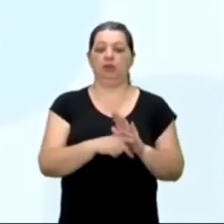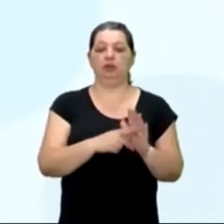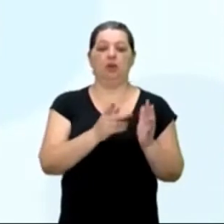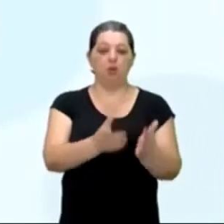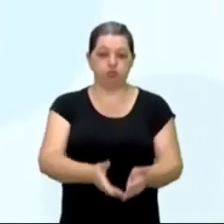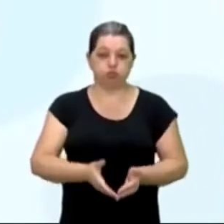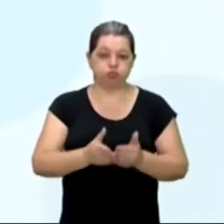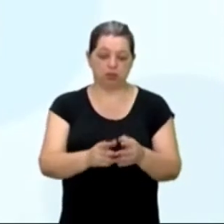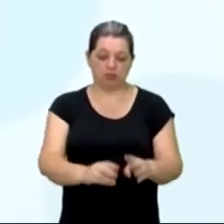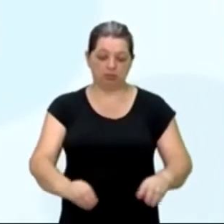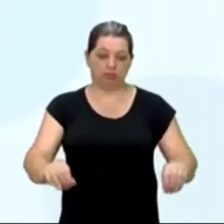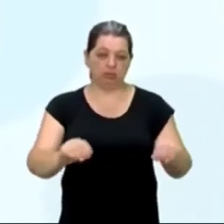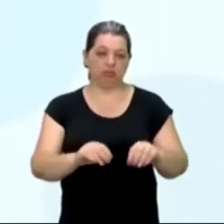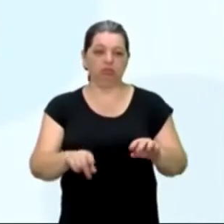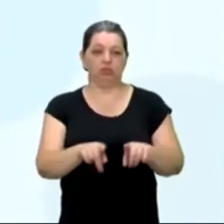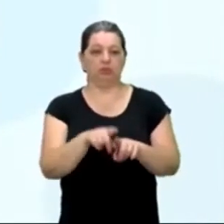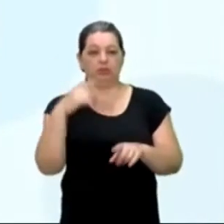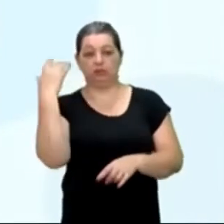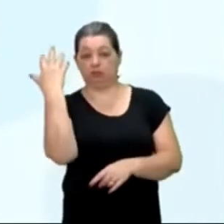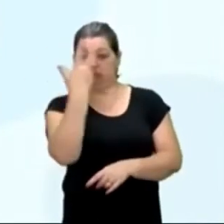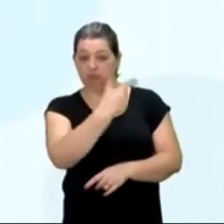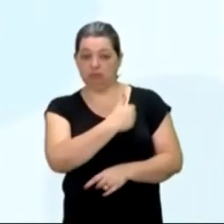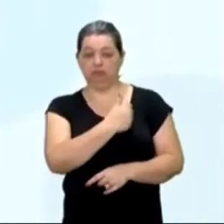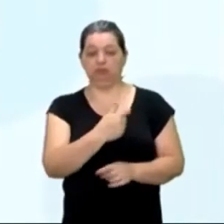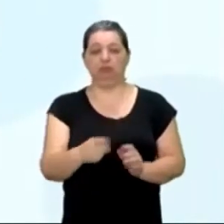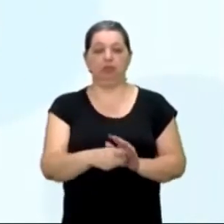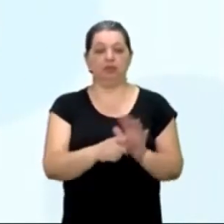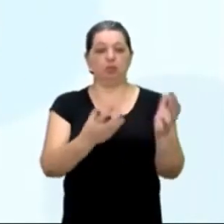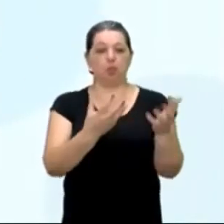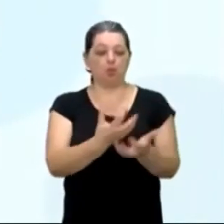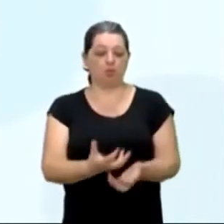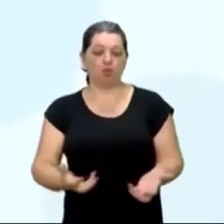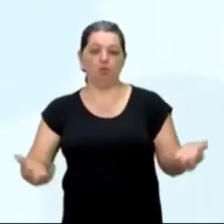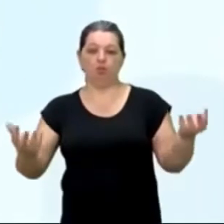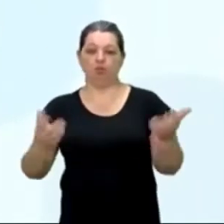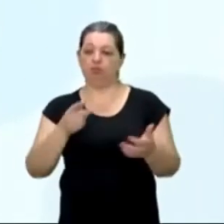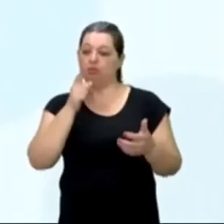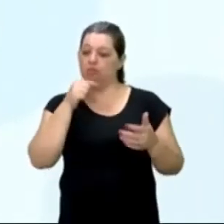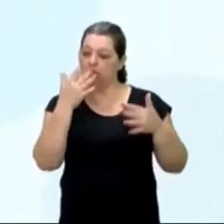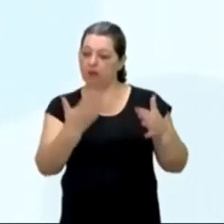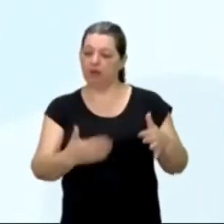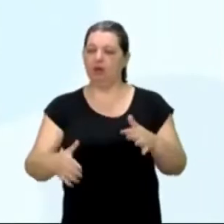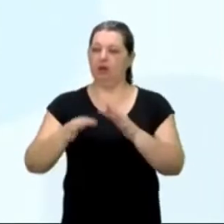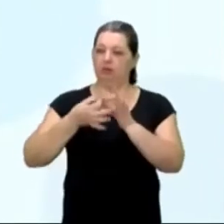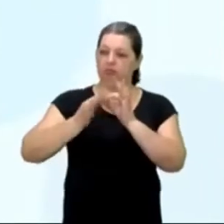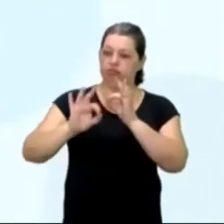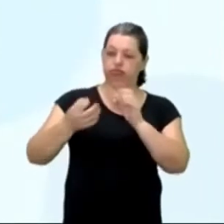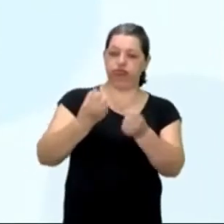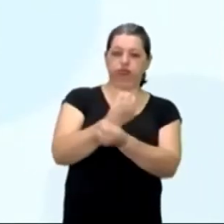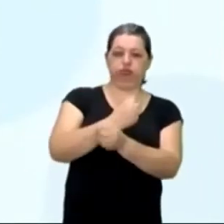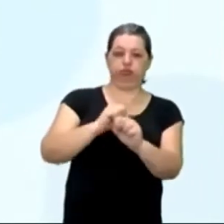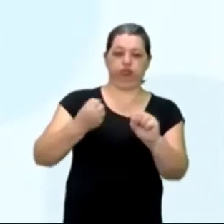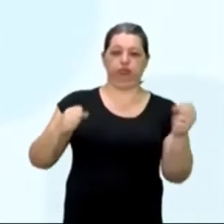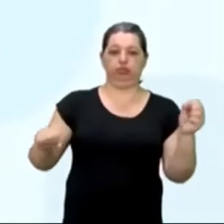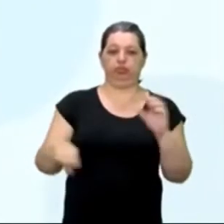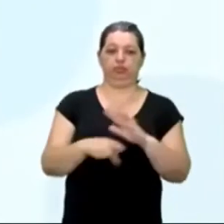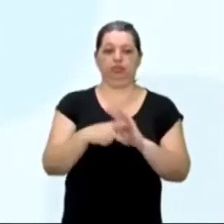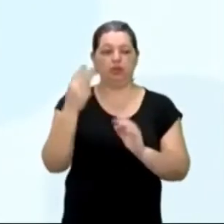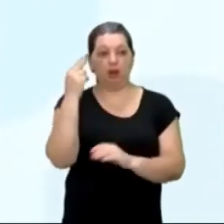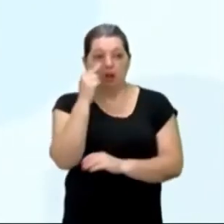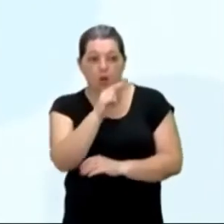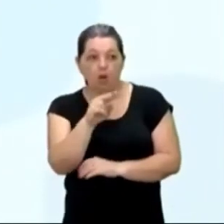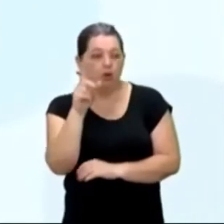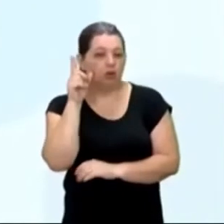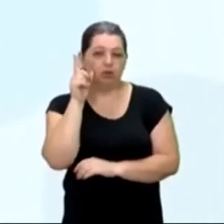muito chão, e muito formosa, pelo sertão, nos pareceu, vista do mar, muito grande, porque, a estender olhos, não podíamos